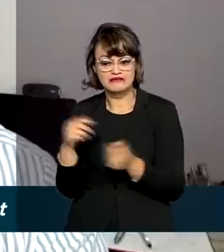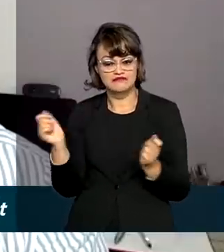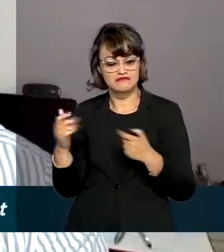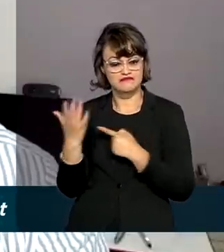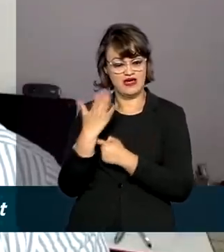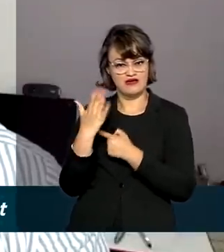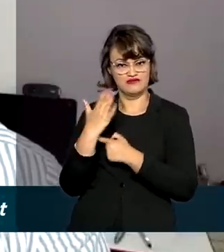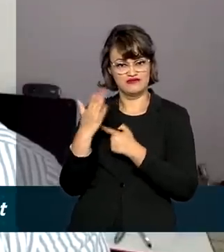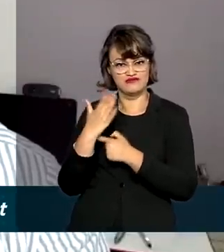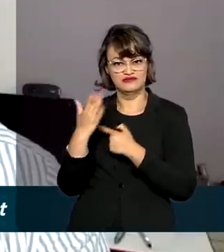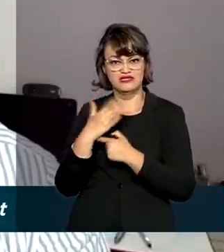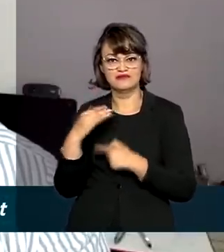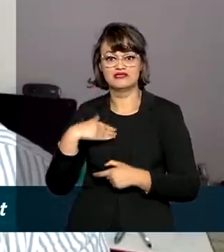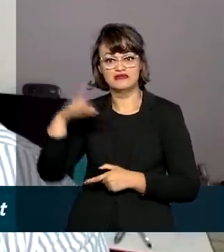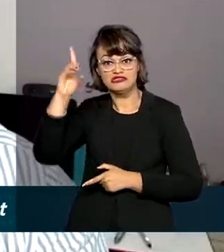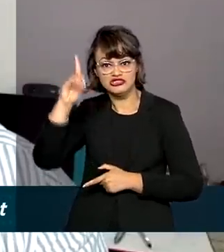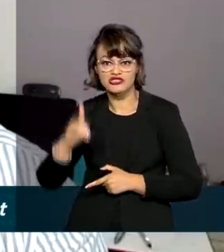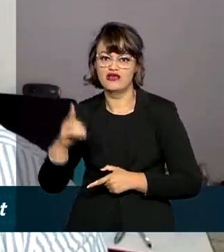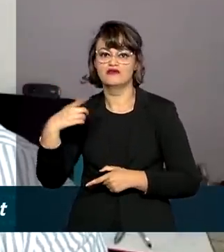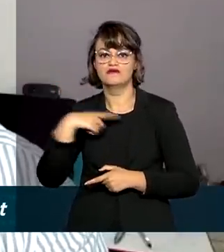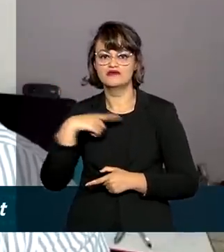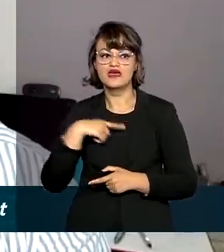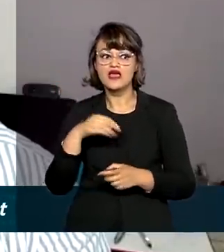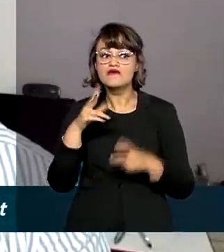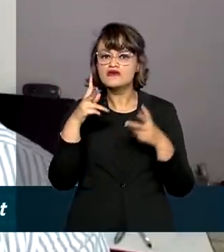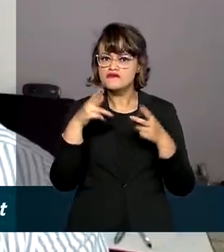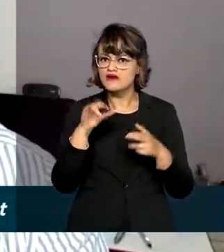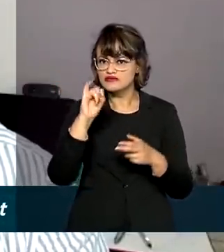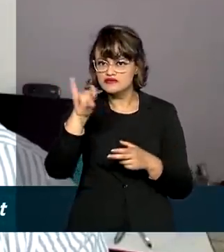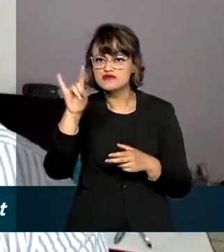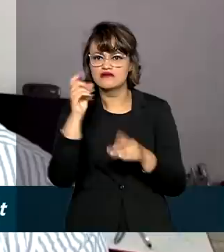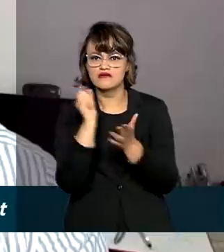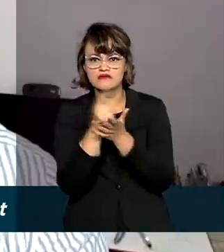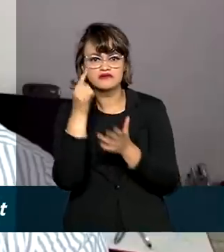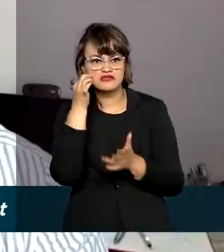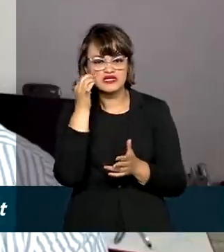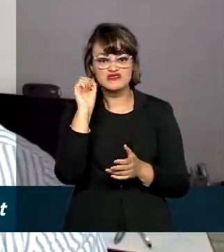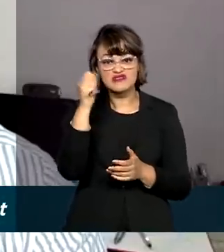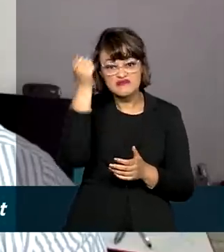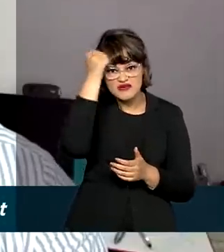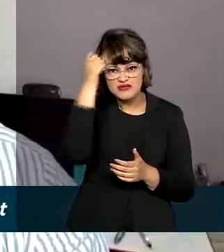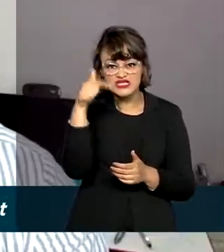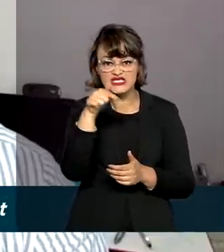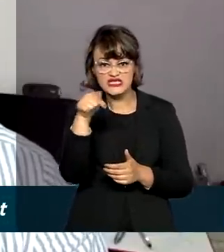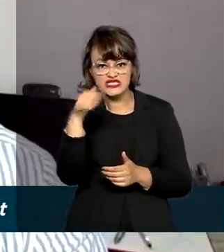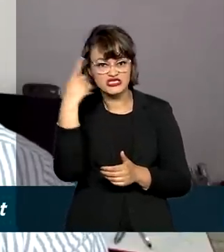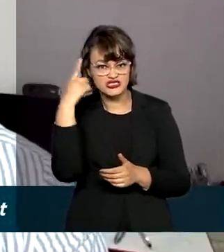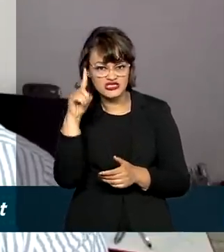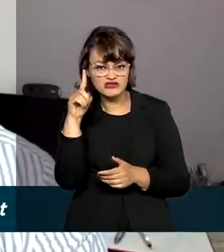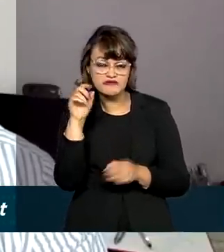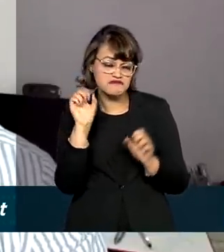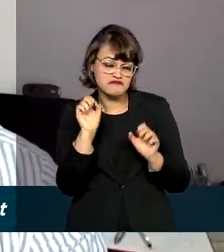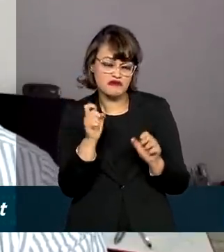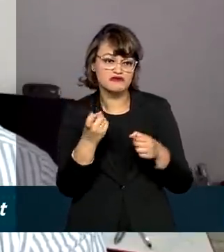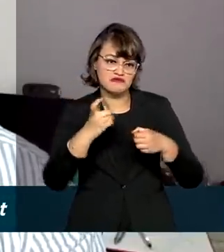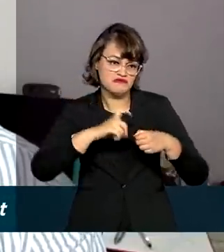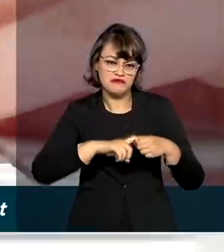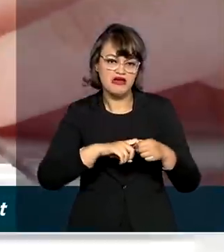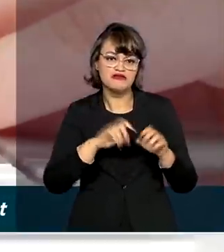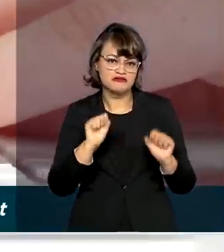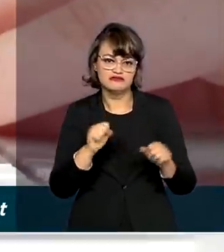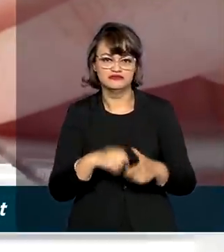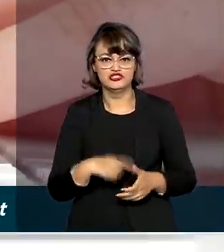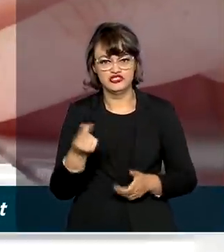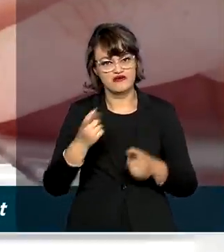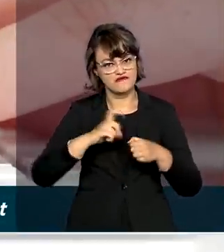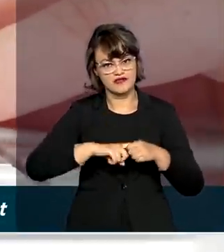fazer com que eu tenha direitos equivalentes e que eu possa me arrepender em sete dias a partir do recebimento desse produto.